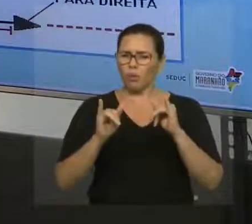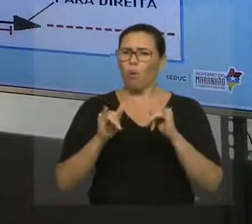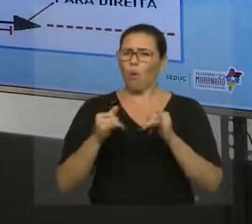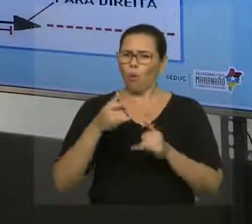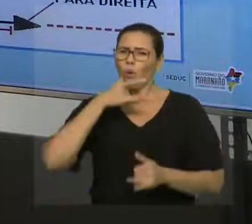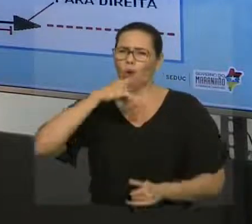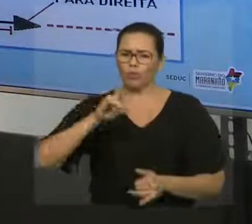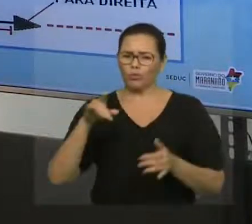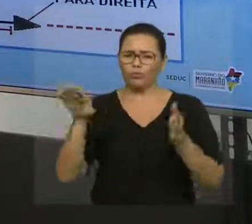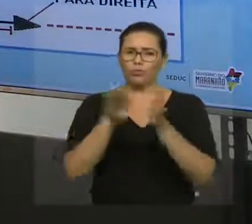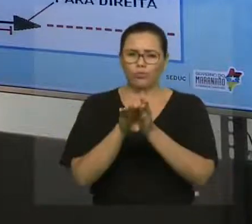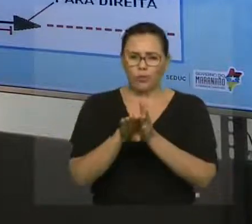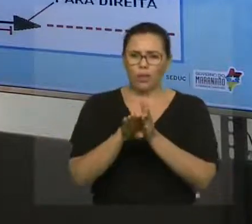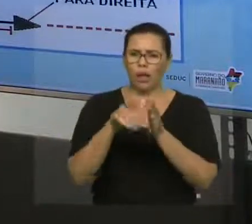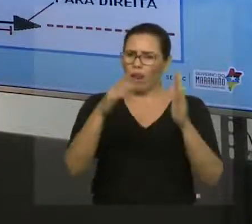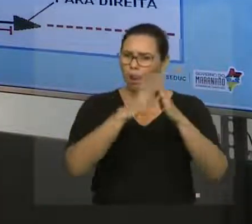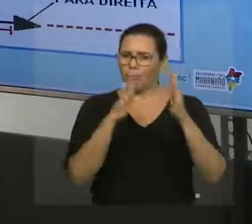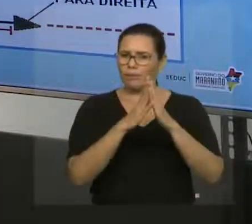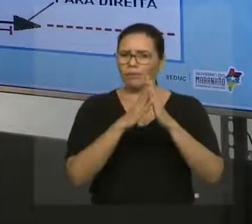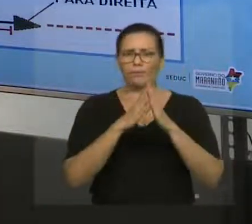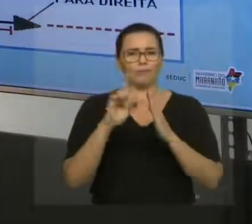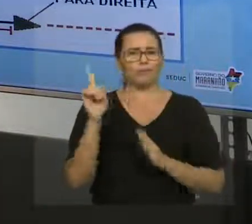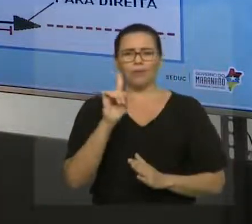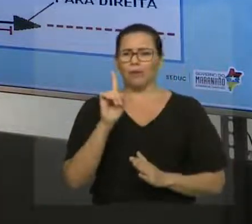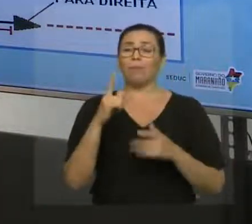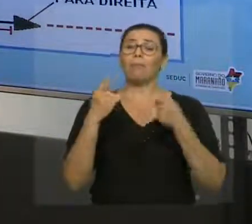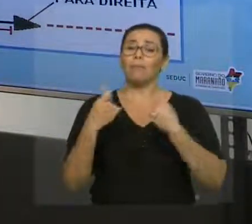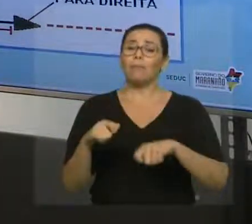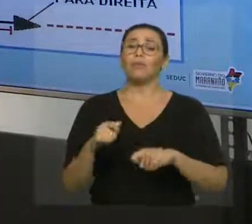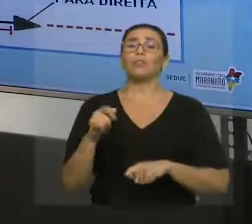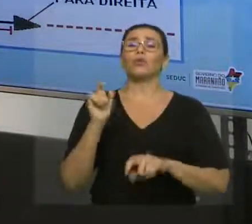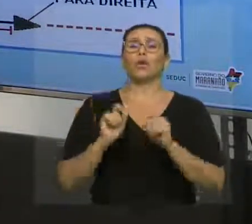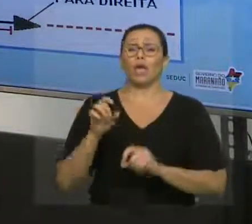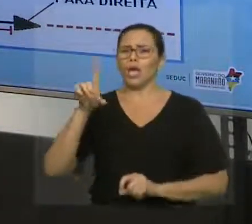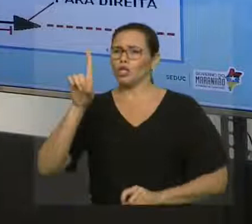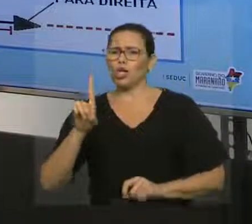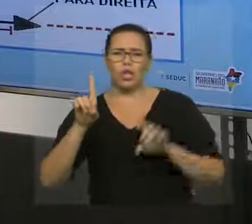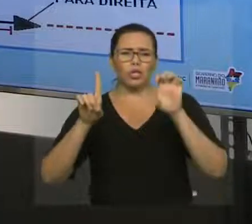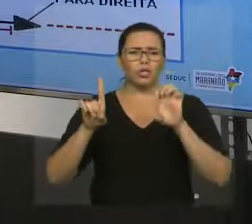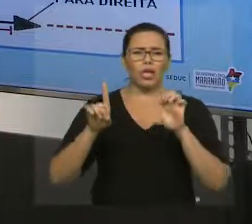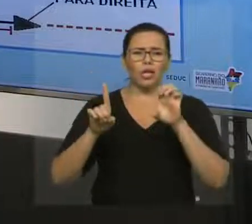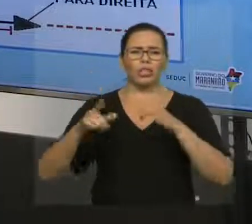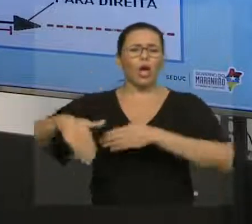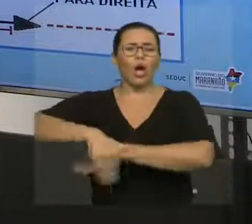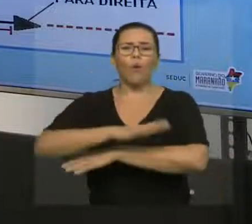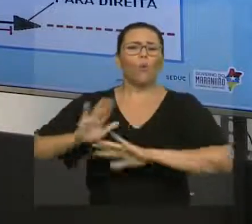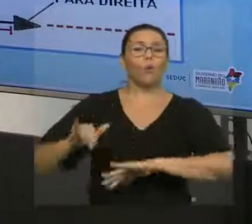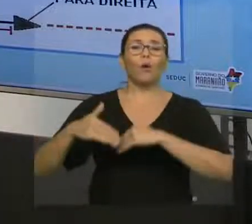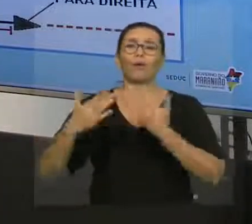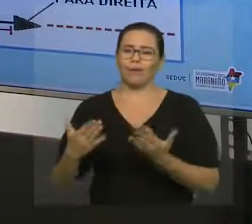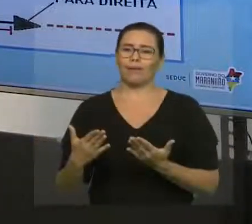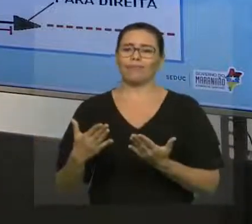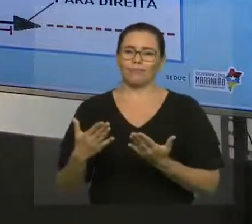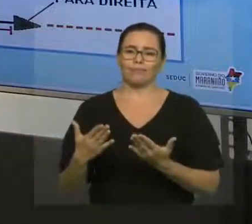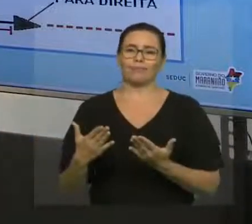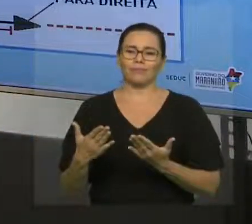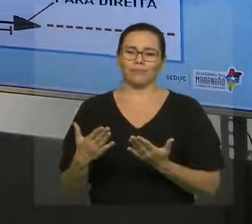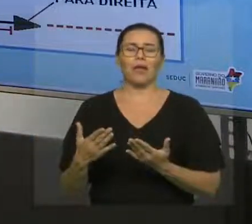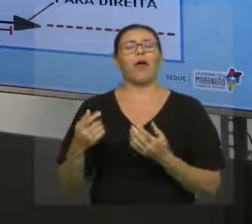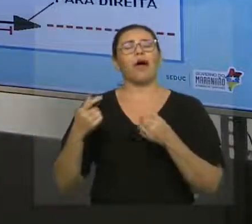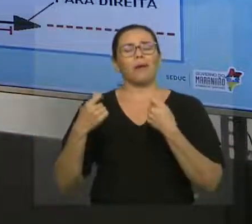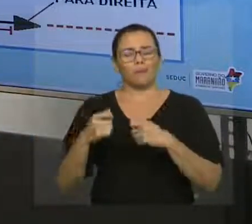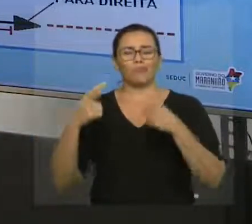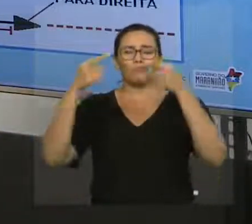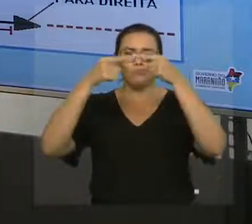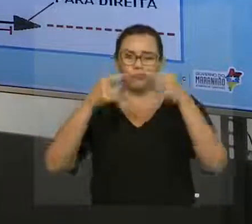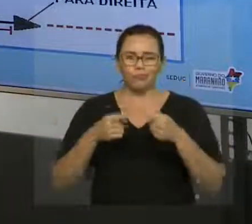Direções, precisar ter sentido para caracterizar aquilo. Por isso é que o deslocamento, ele é caracterizado como uma grandeza física vetorial.